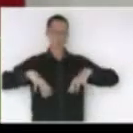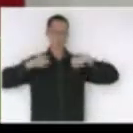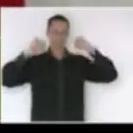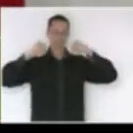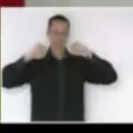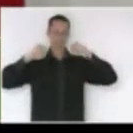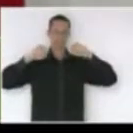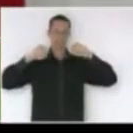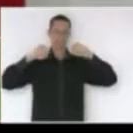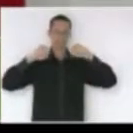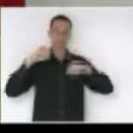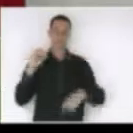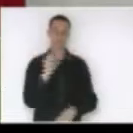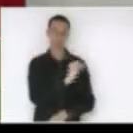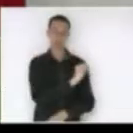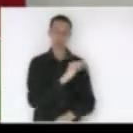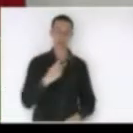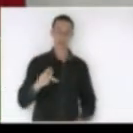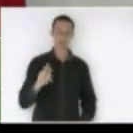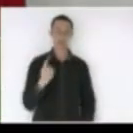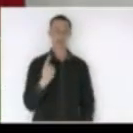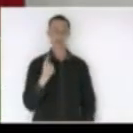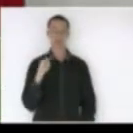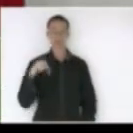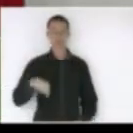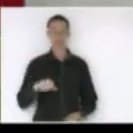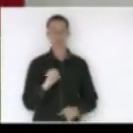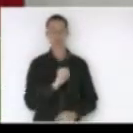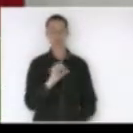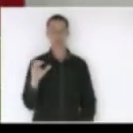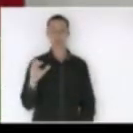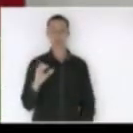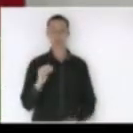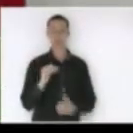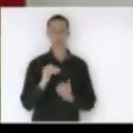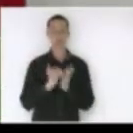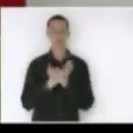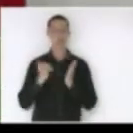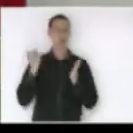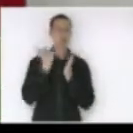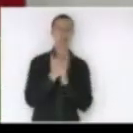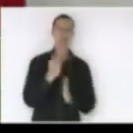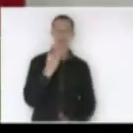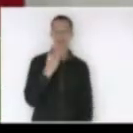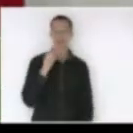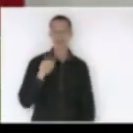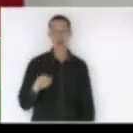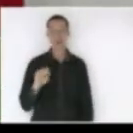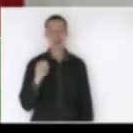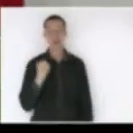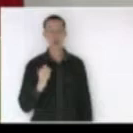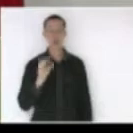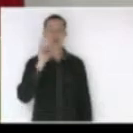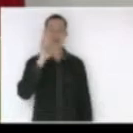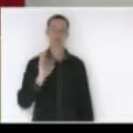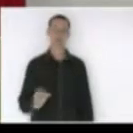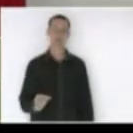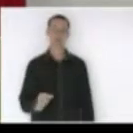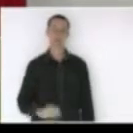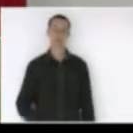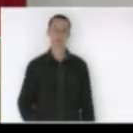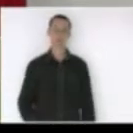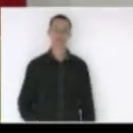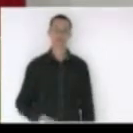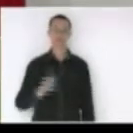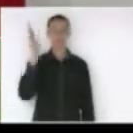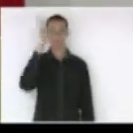oeste em Santa Catarina houve um crescimento de 3.8% e no Brasil